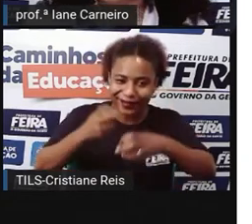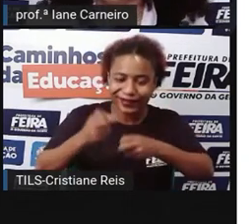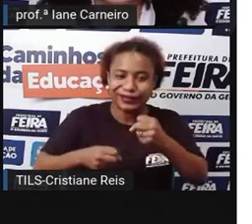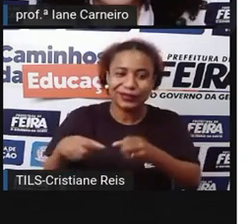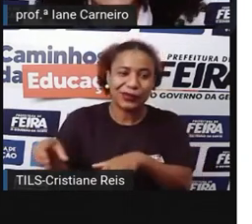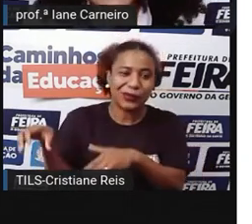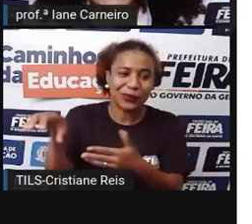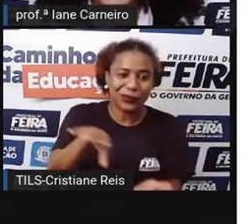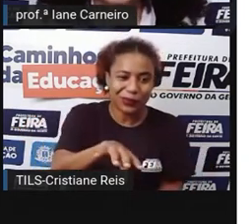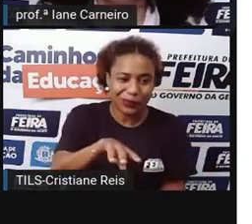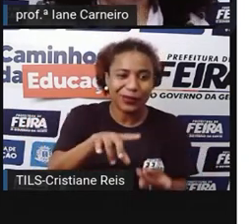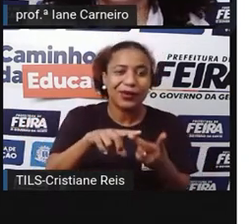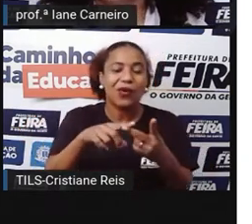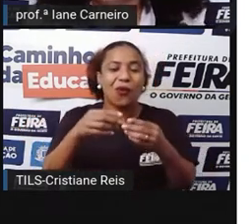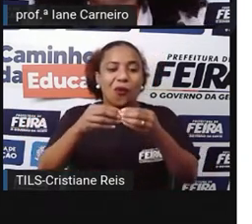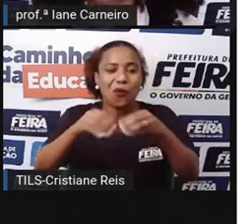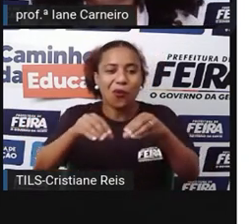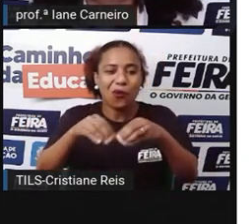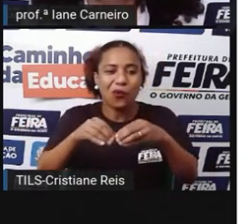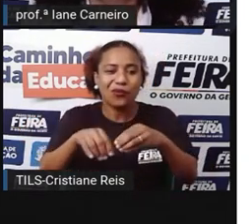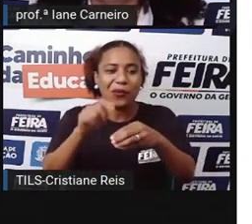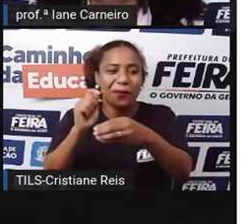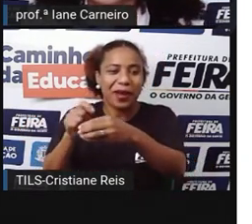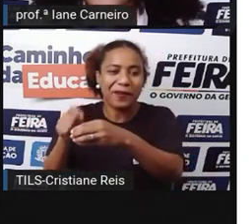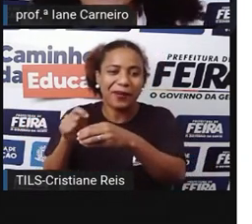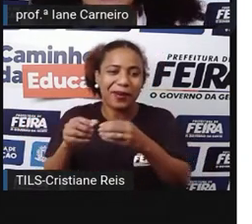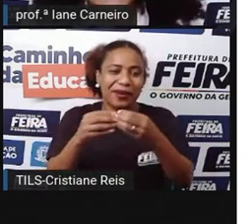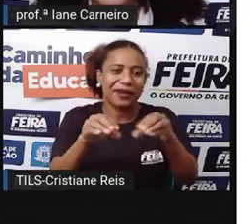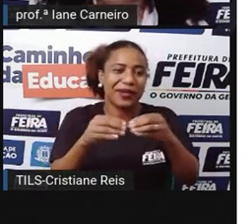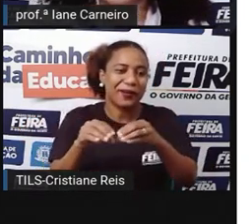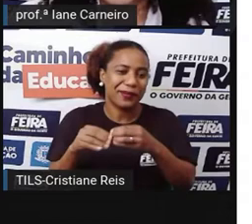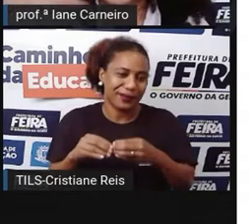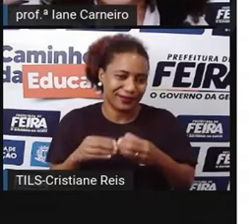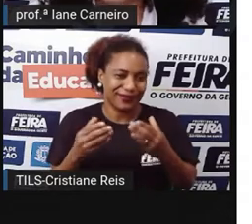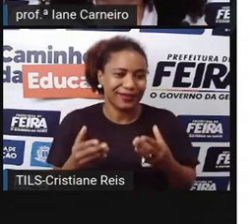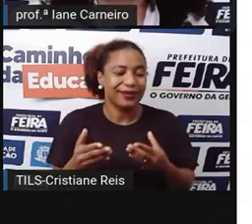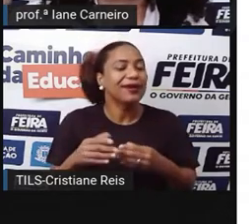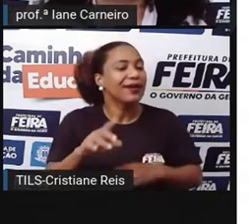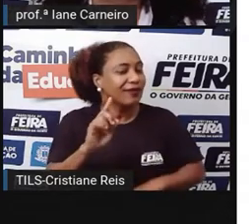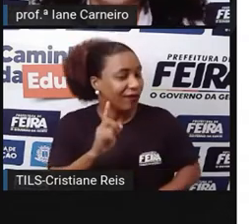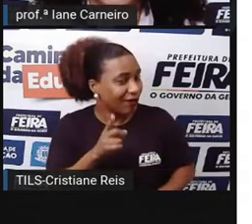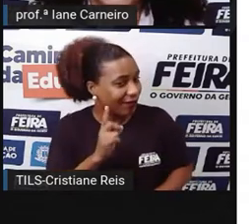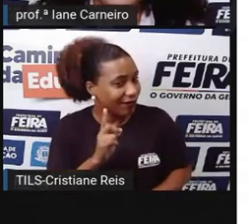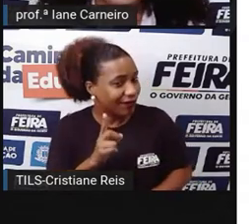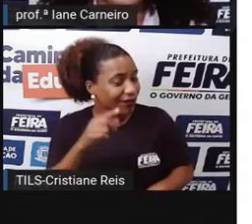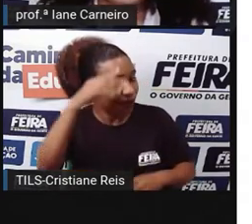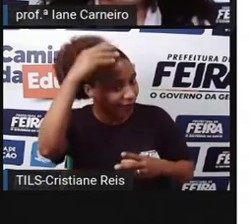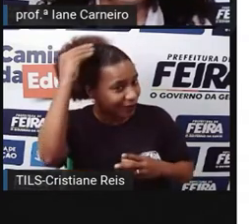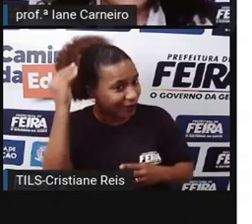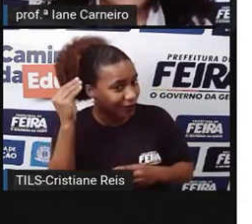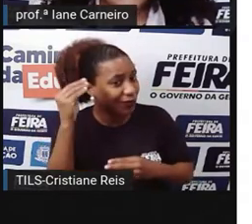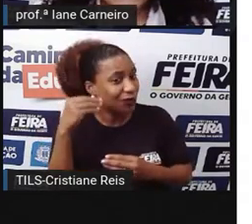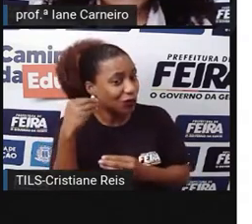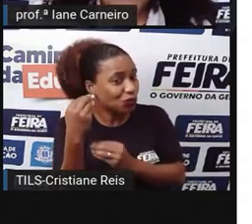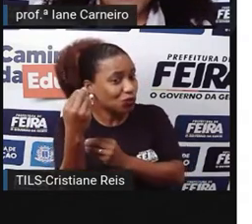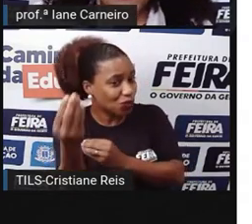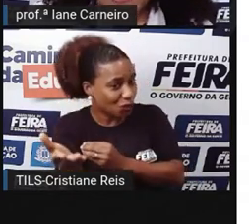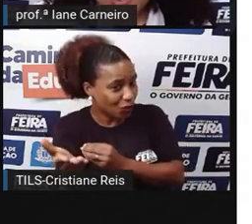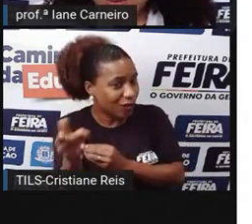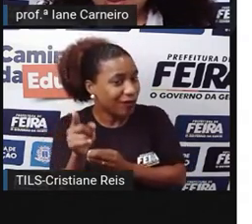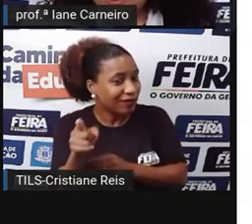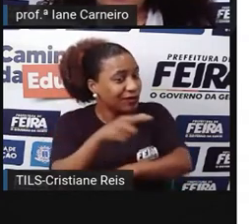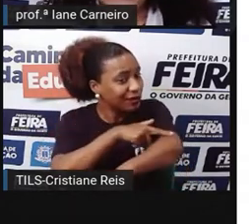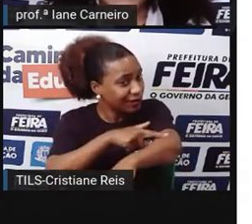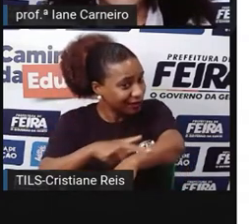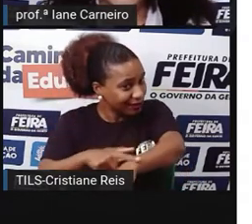quebrados, ninguém quer isso. E aí, Chico Bento negocia com ele, libera o Saci e ele vai embora, né? E aí, eu queria saber de